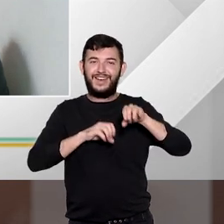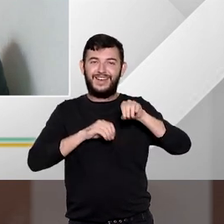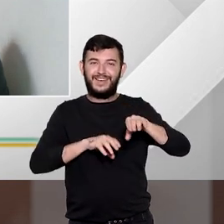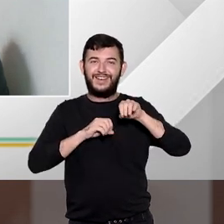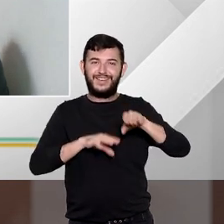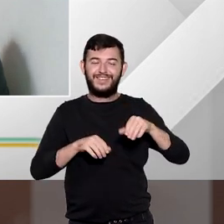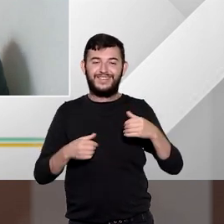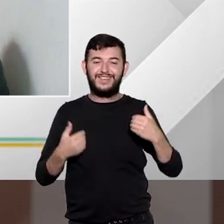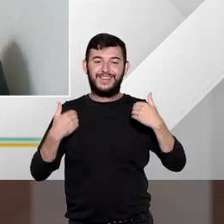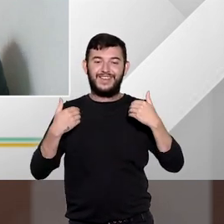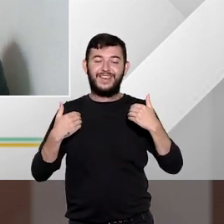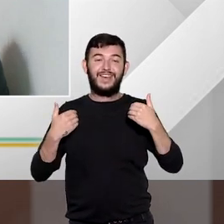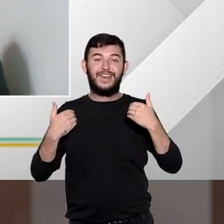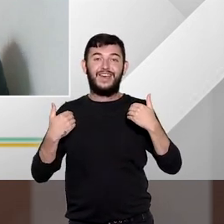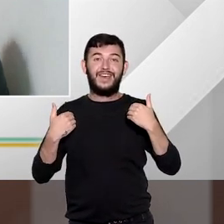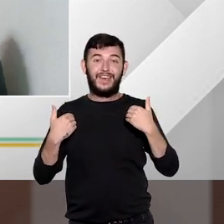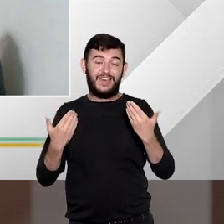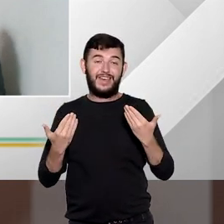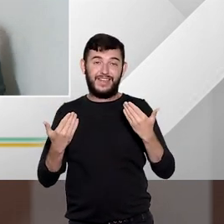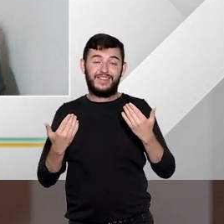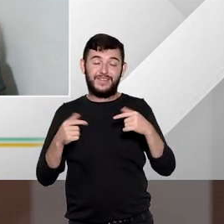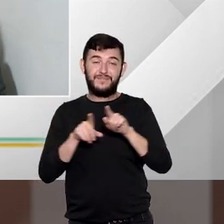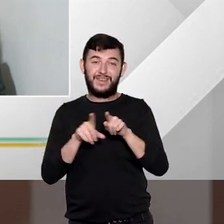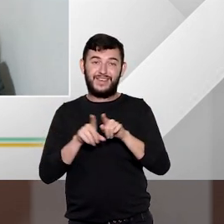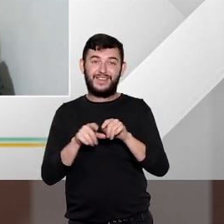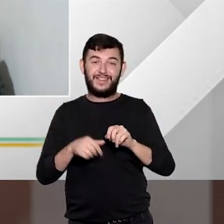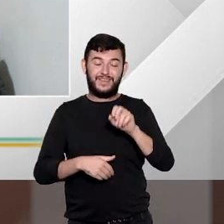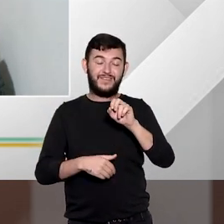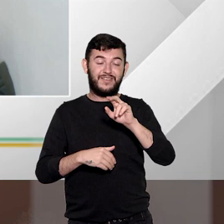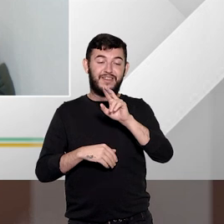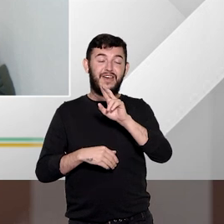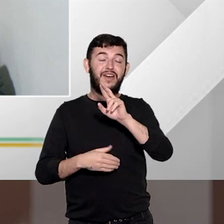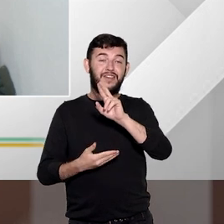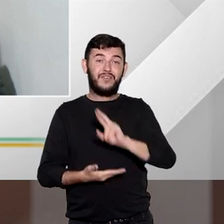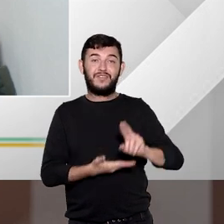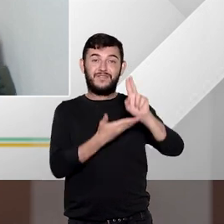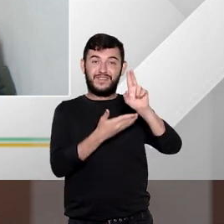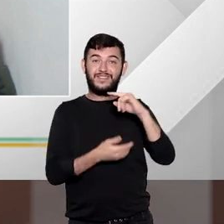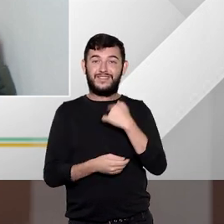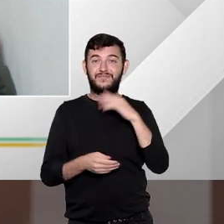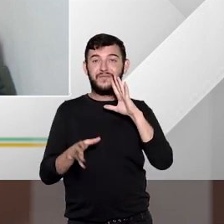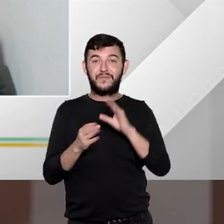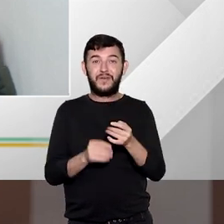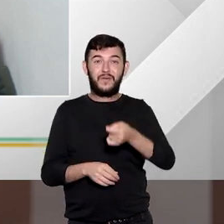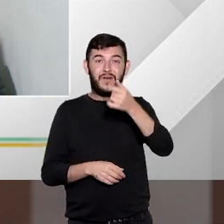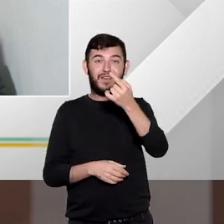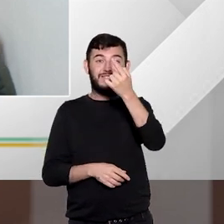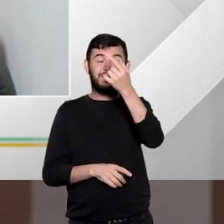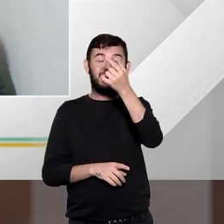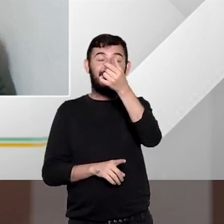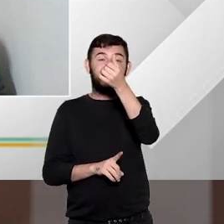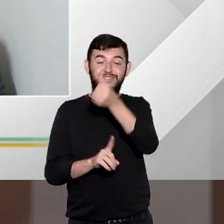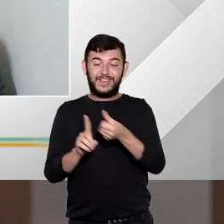eu dou ter vida a pena na universidade também é quase um semestre que a gente tentou